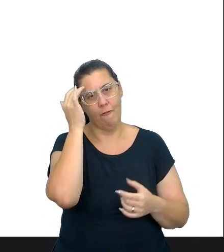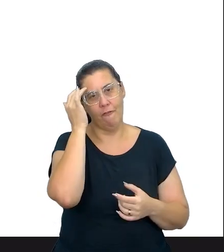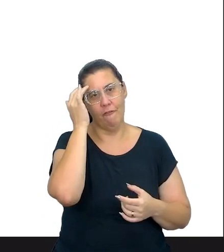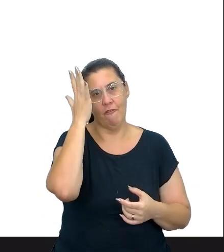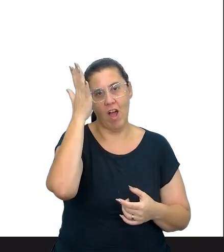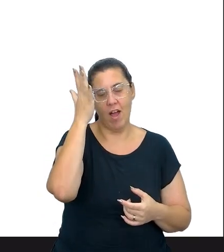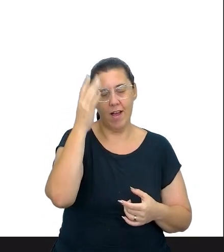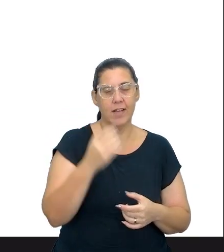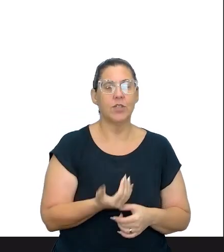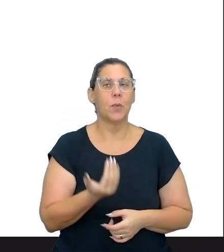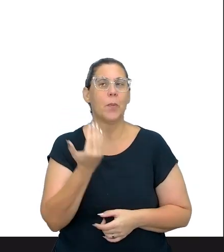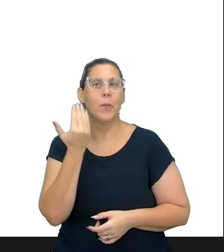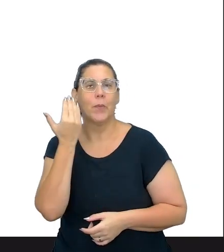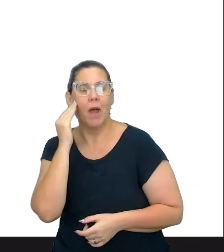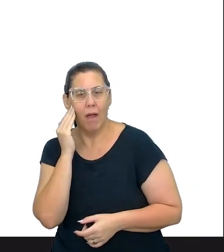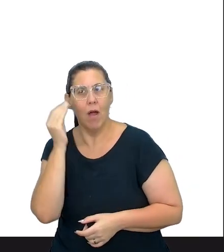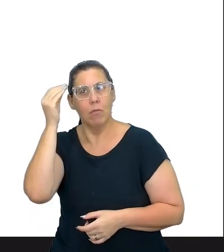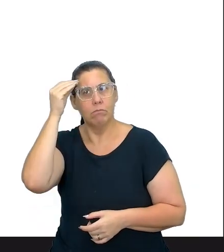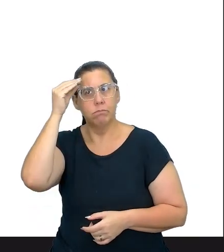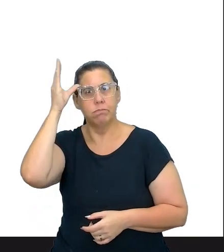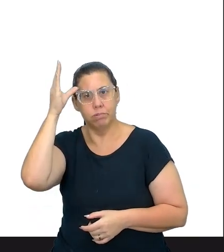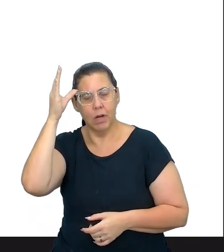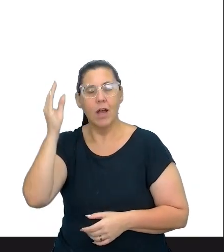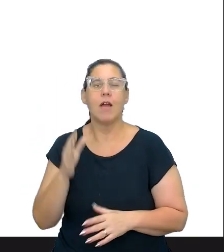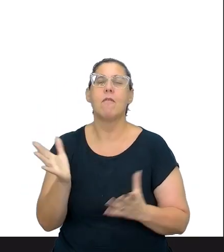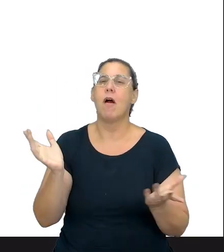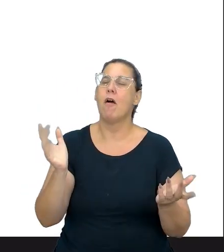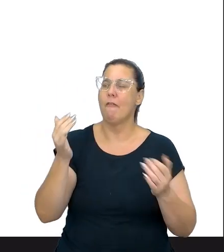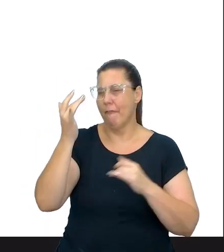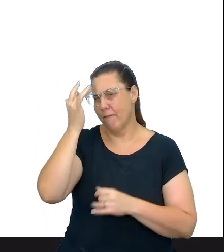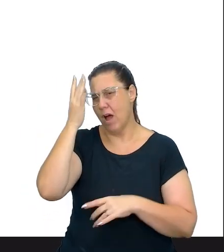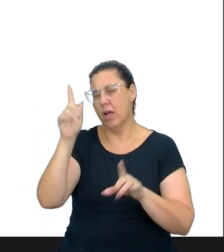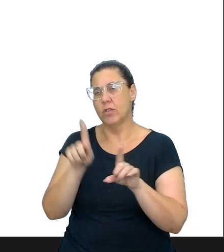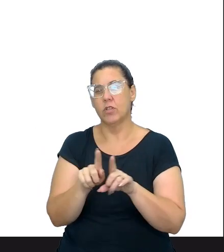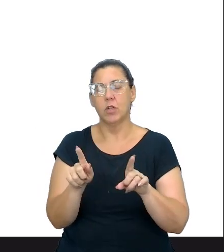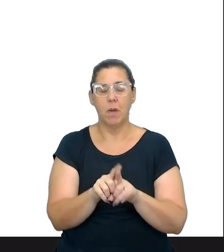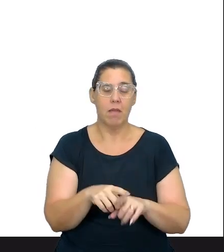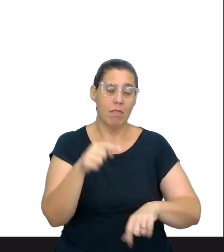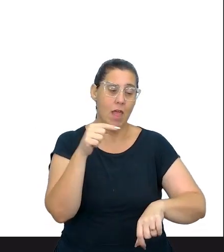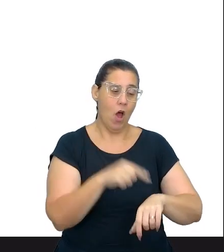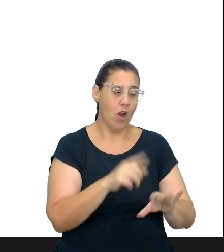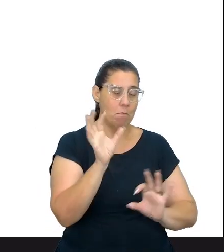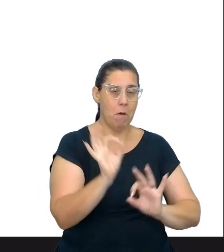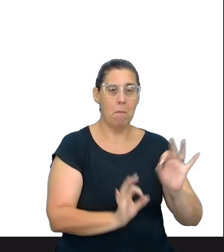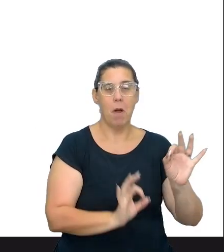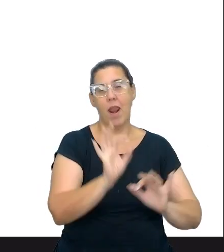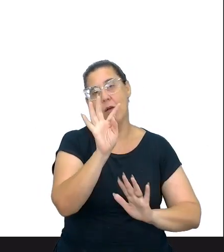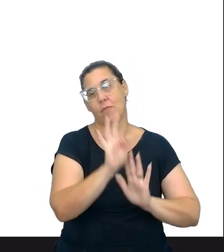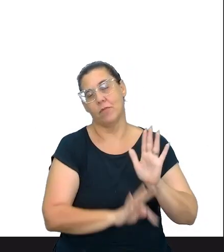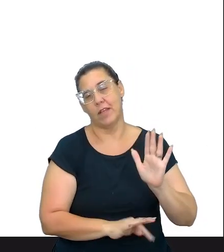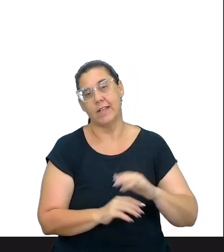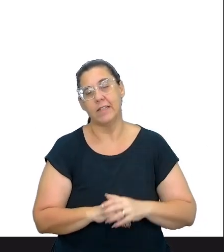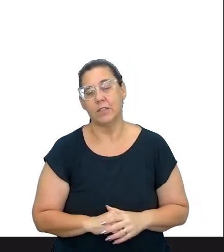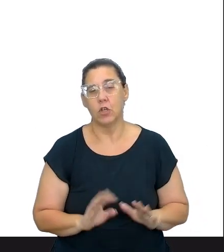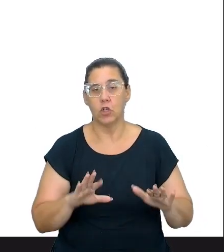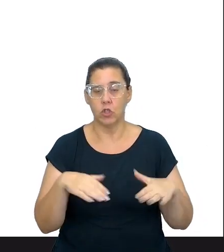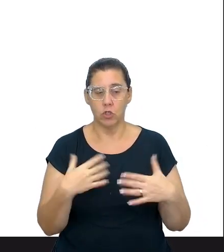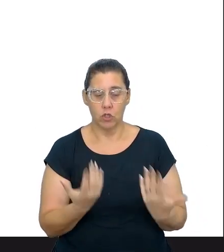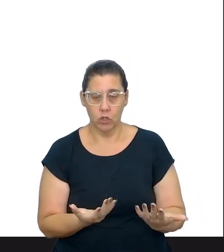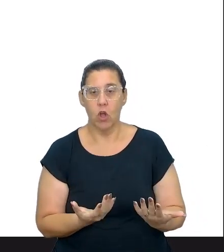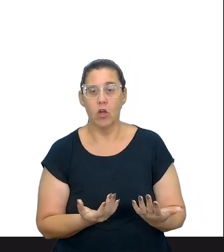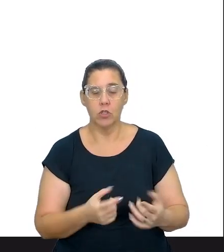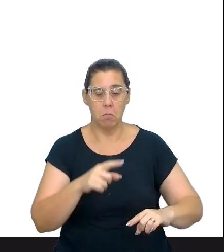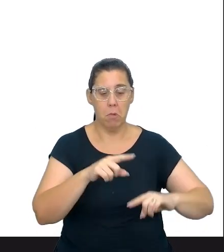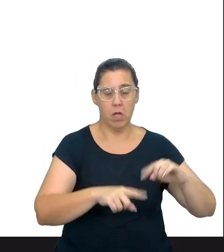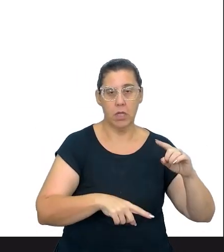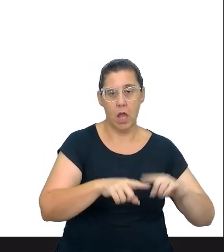mais a sua compreensão. Isso vai facilitar também na hora da sua produção textual. Já que o nosso material do Aprender